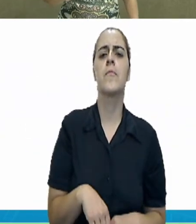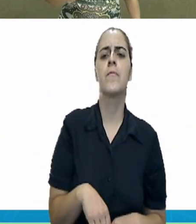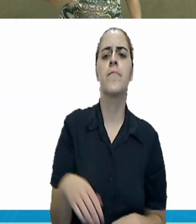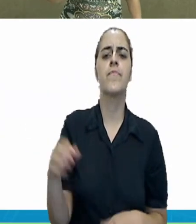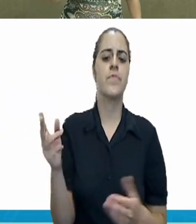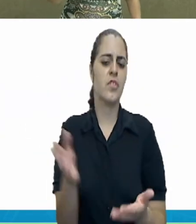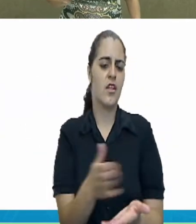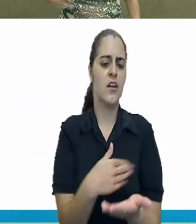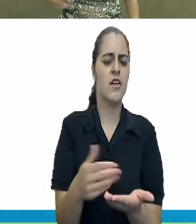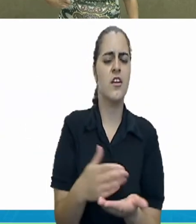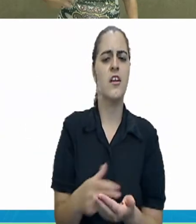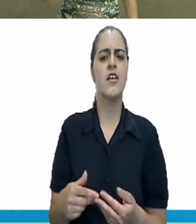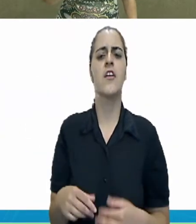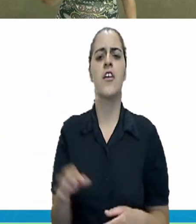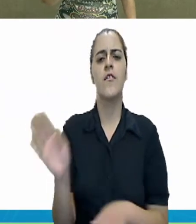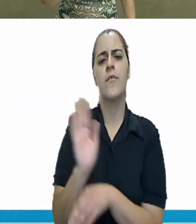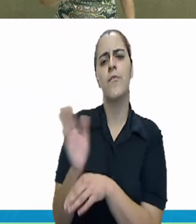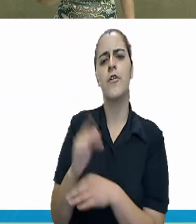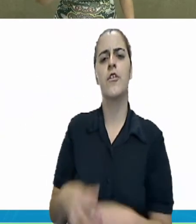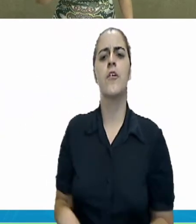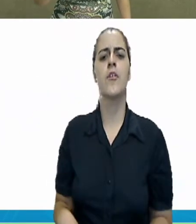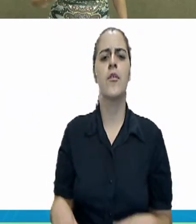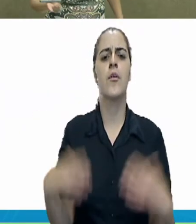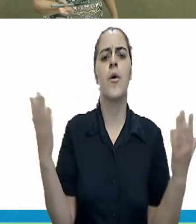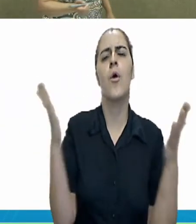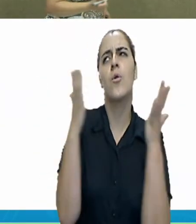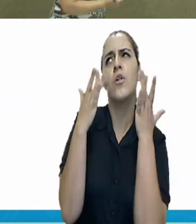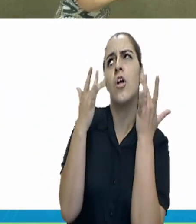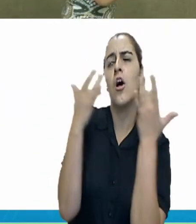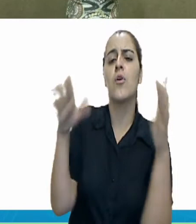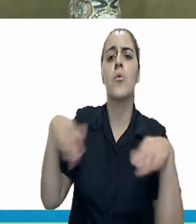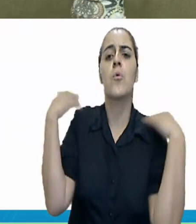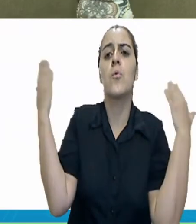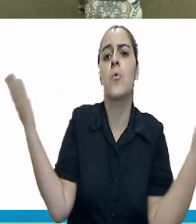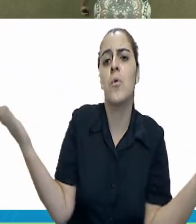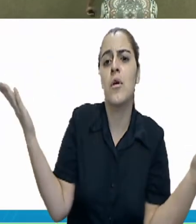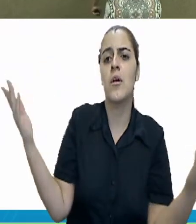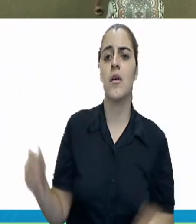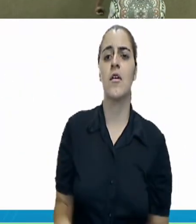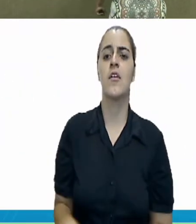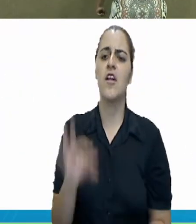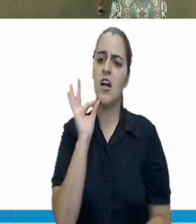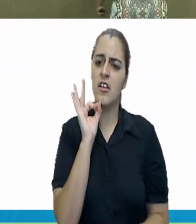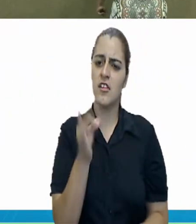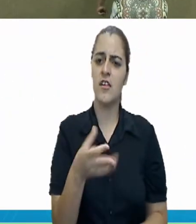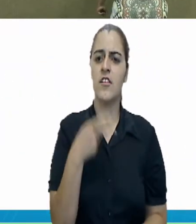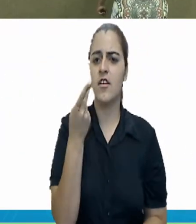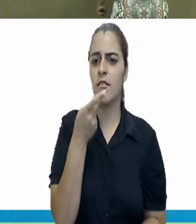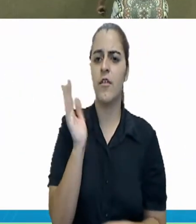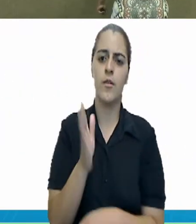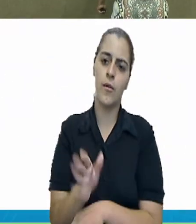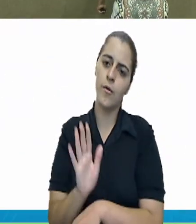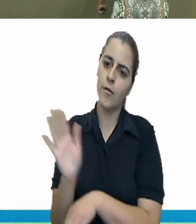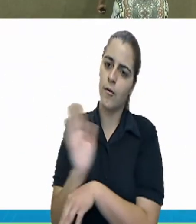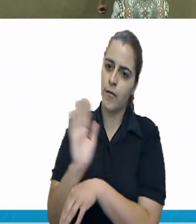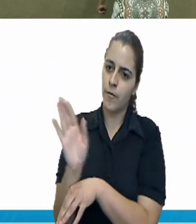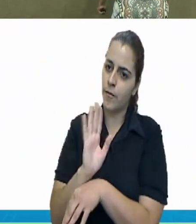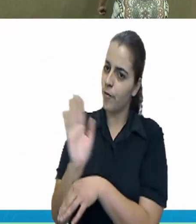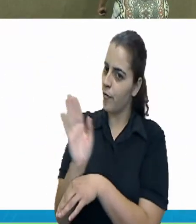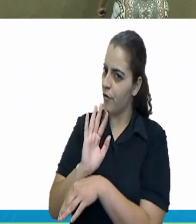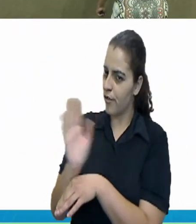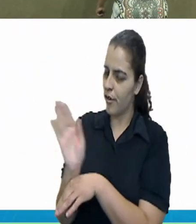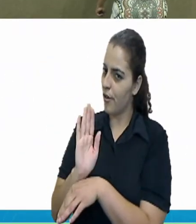Livro, filme ou texto teatral? Acertou? Quem